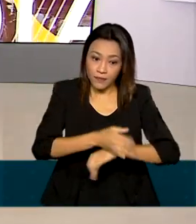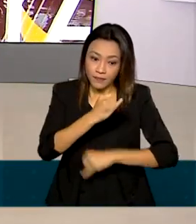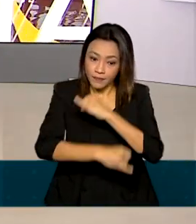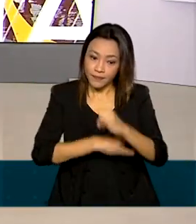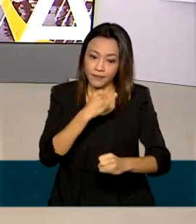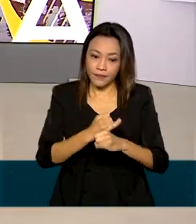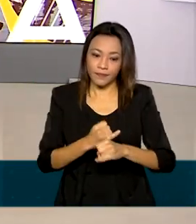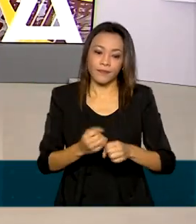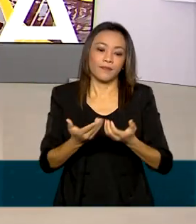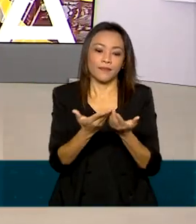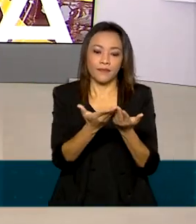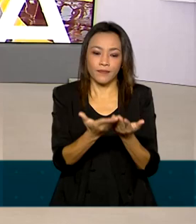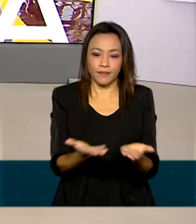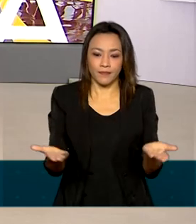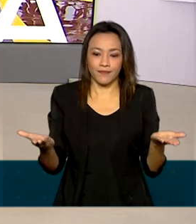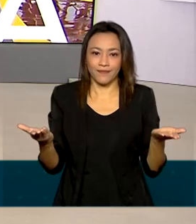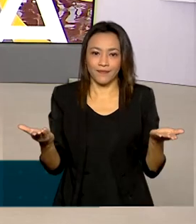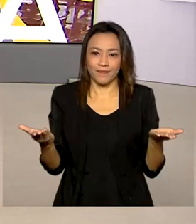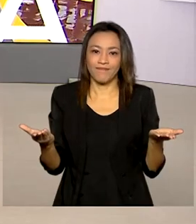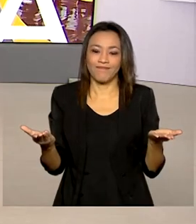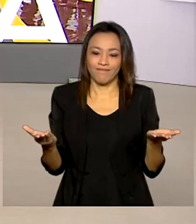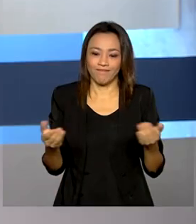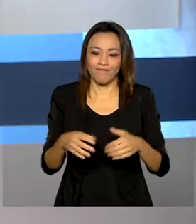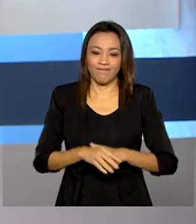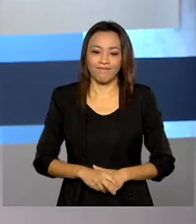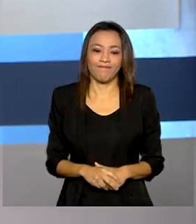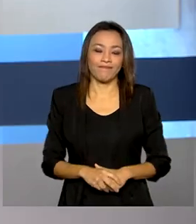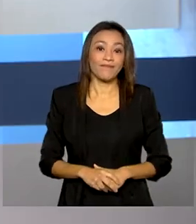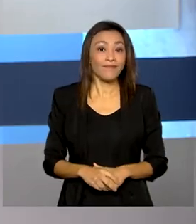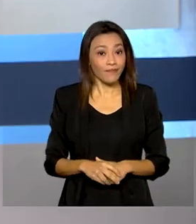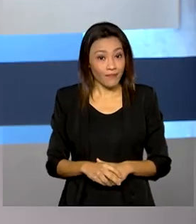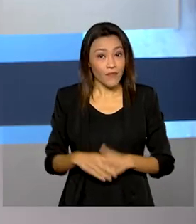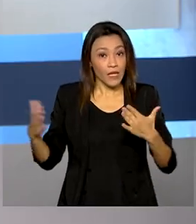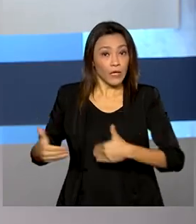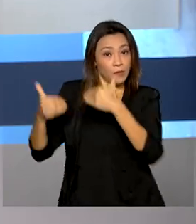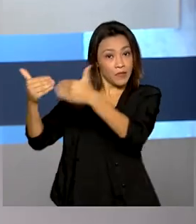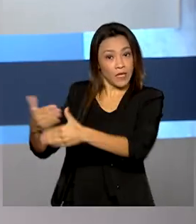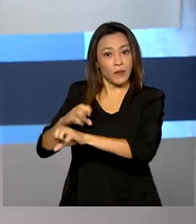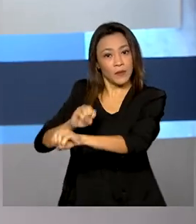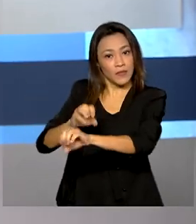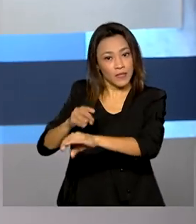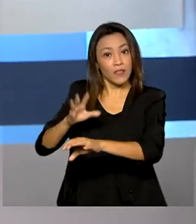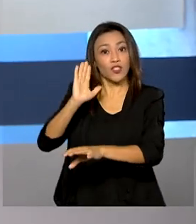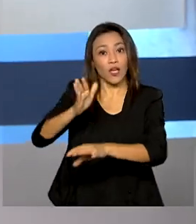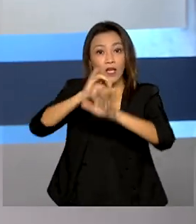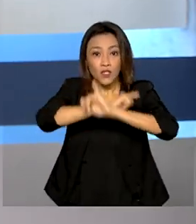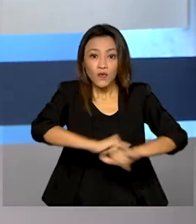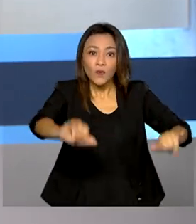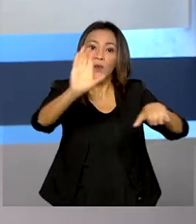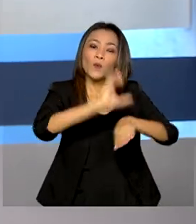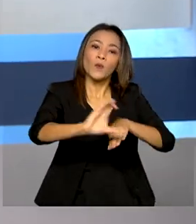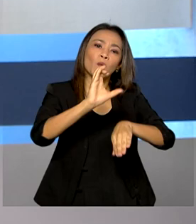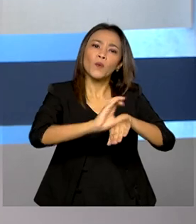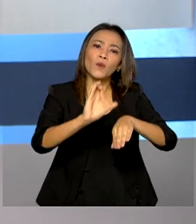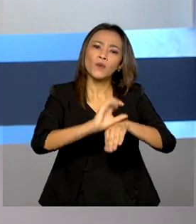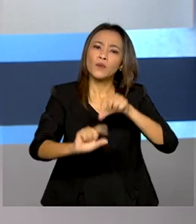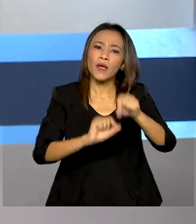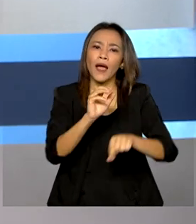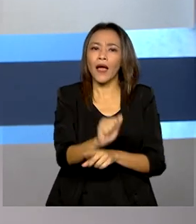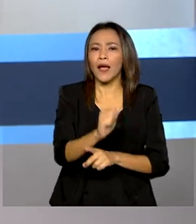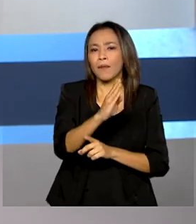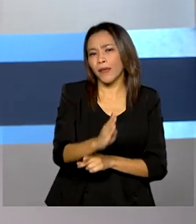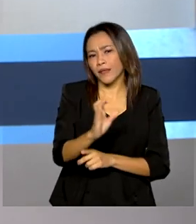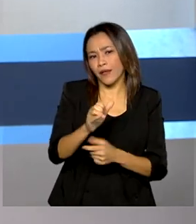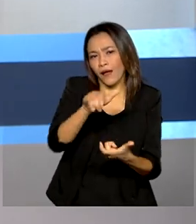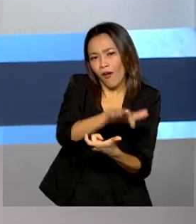rádios.ebc.com.br. E o Ministério da Educação lançou o curso ABC, Alfabetização Baseada